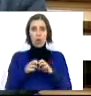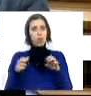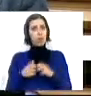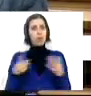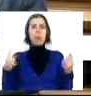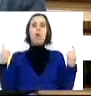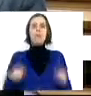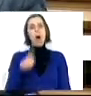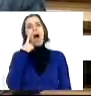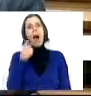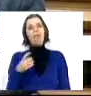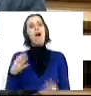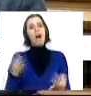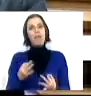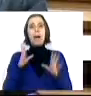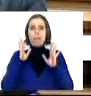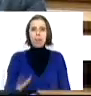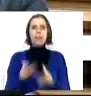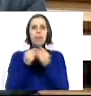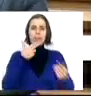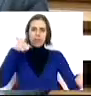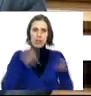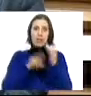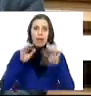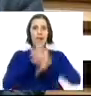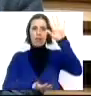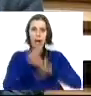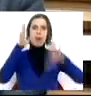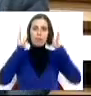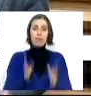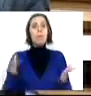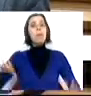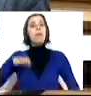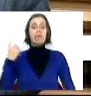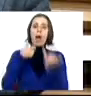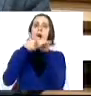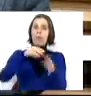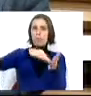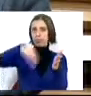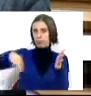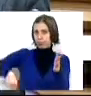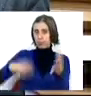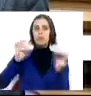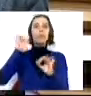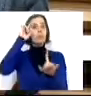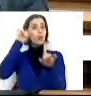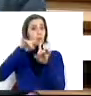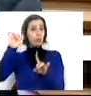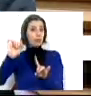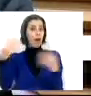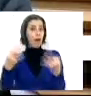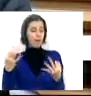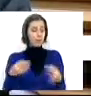apenas reconhecendo-o. é preciso resolvê-lo, é preciso agir. E por isso os verdes acompanham os peticionantes nos seus propósitos